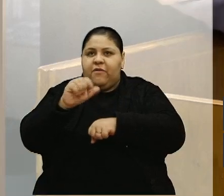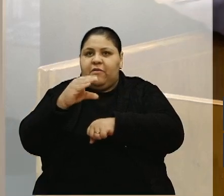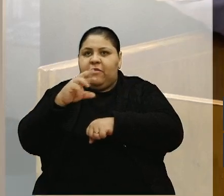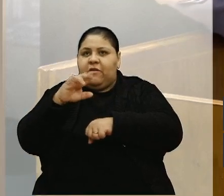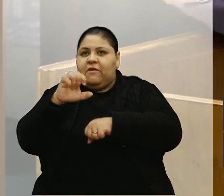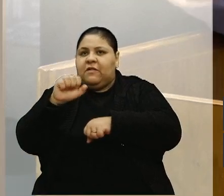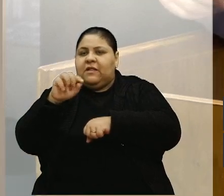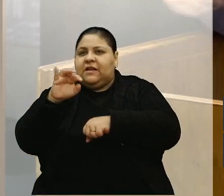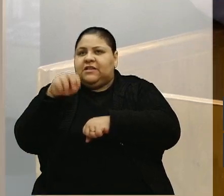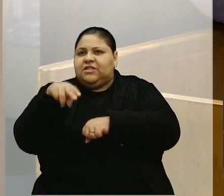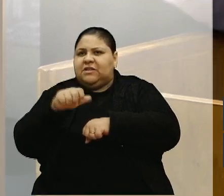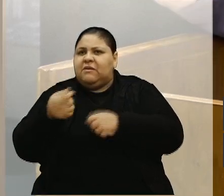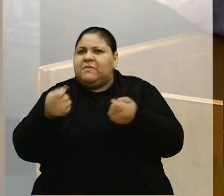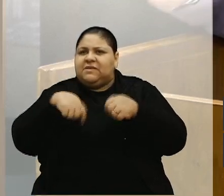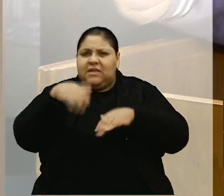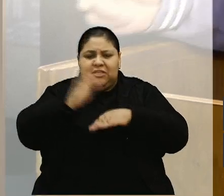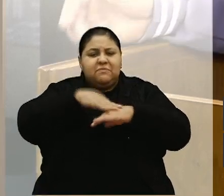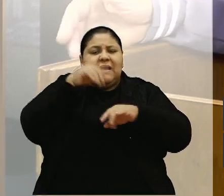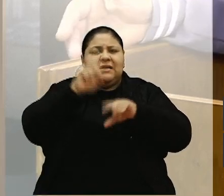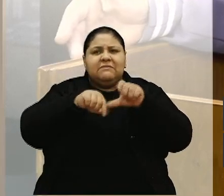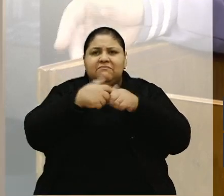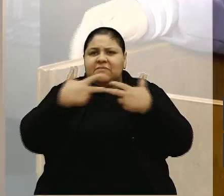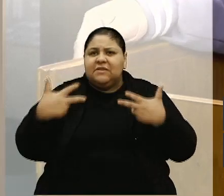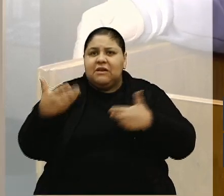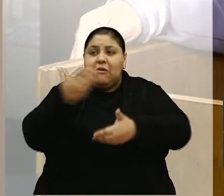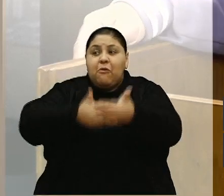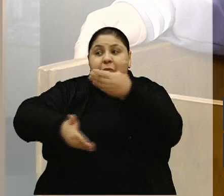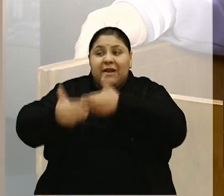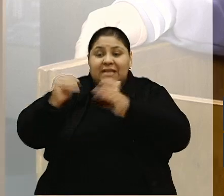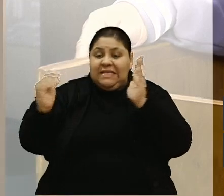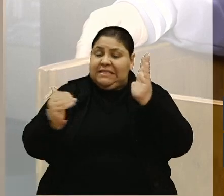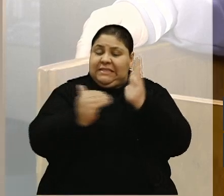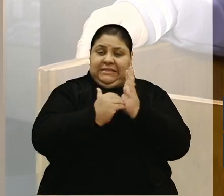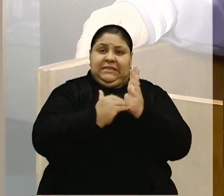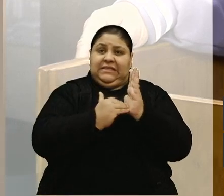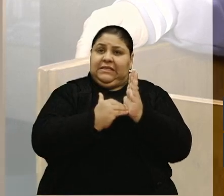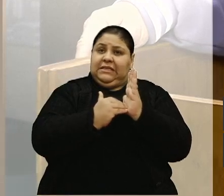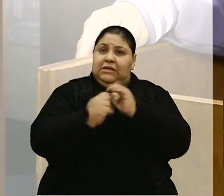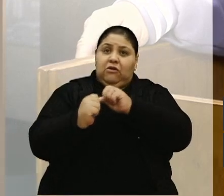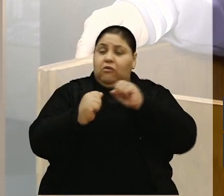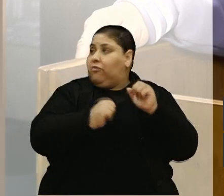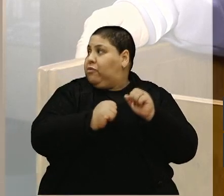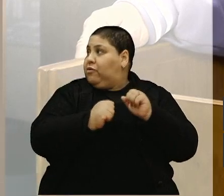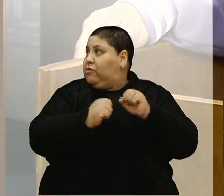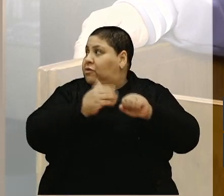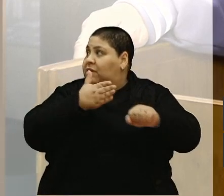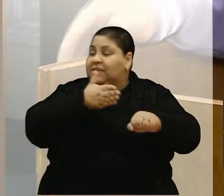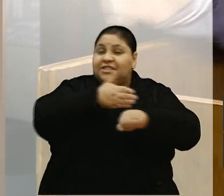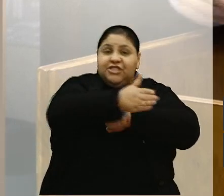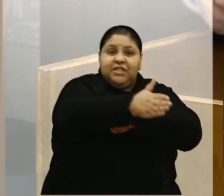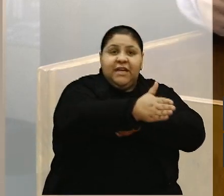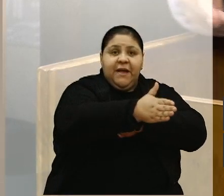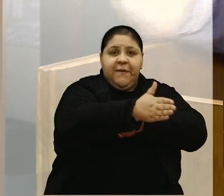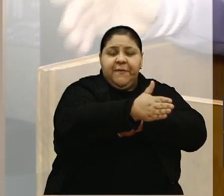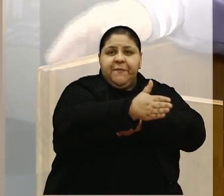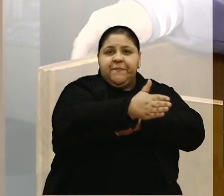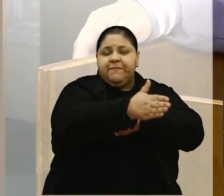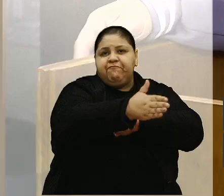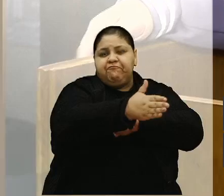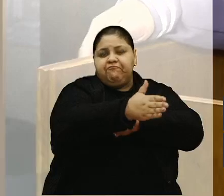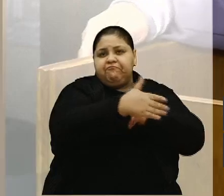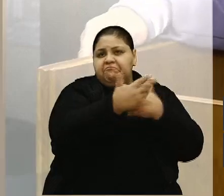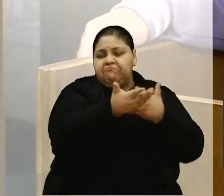dois trator, para atender o mínimo, que é de ir precariamente poder chegar nas suas, enfim,